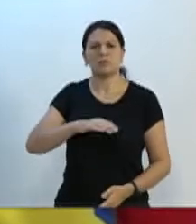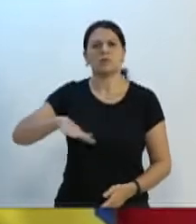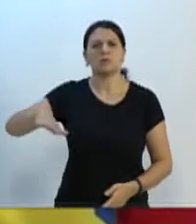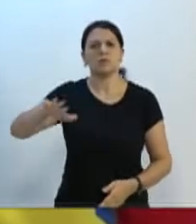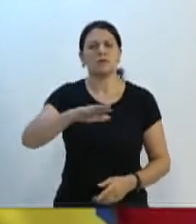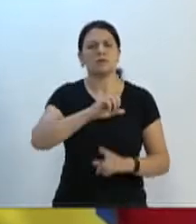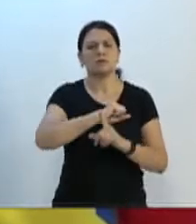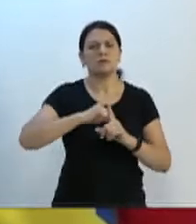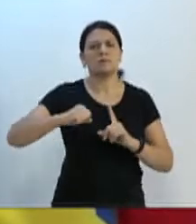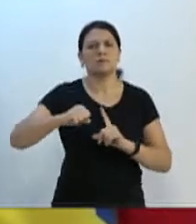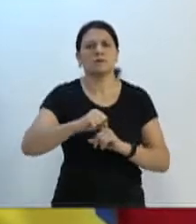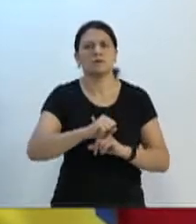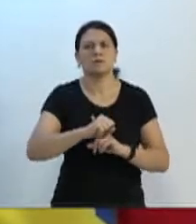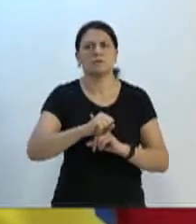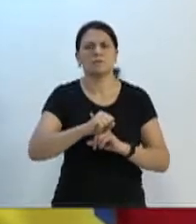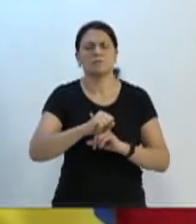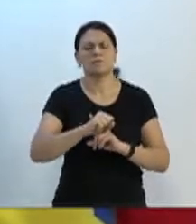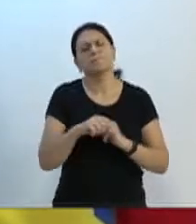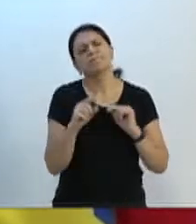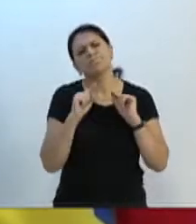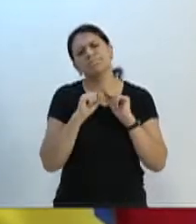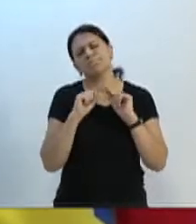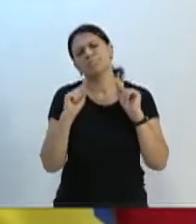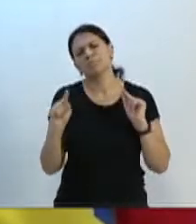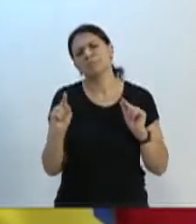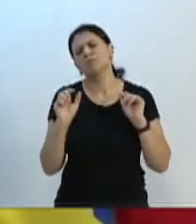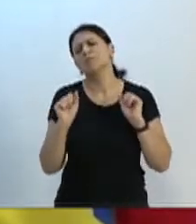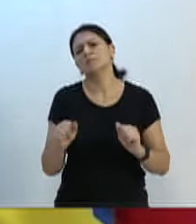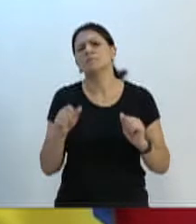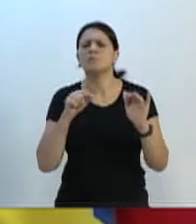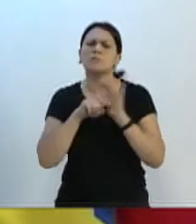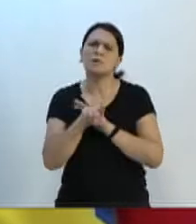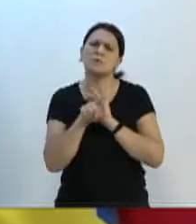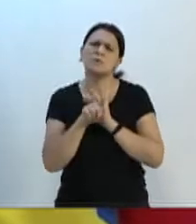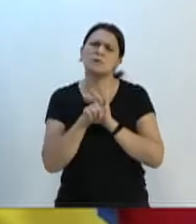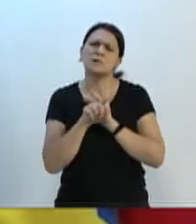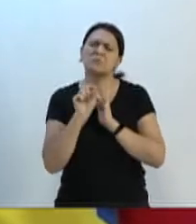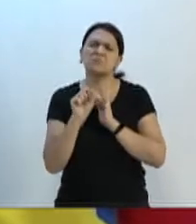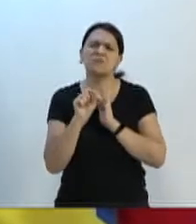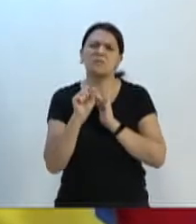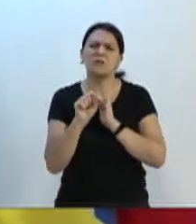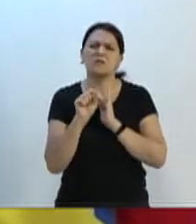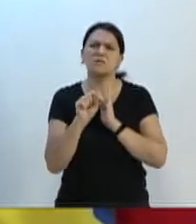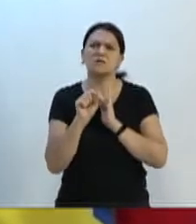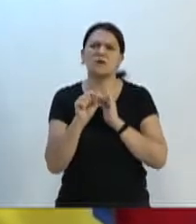Mas nós podemos perguntar também o que é feminismo,